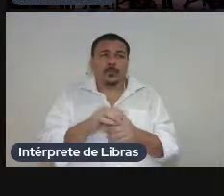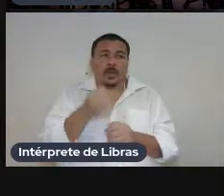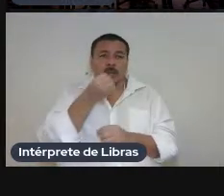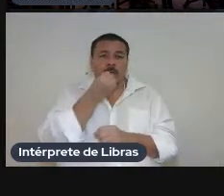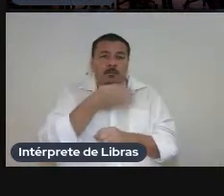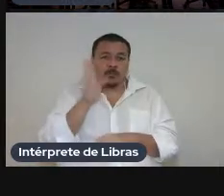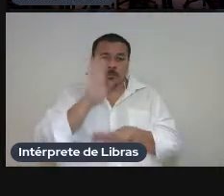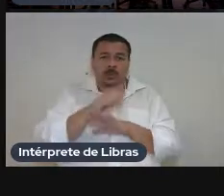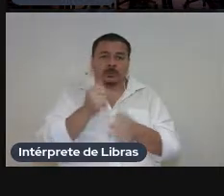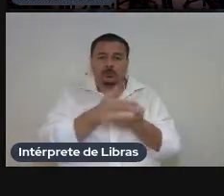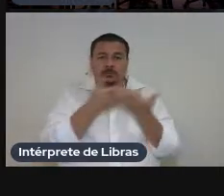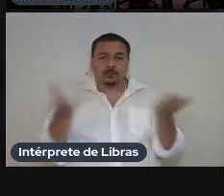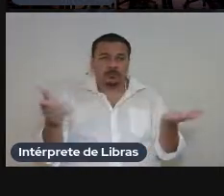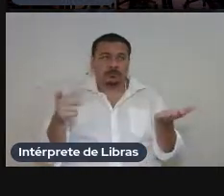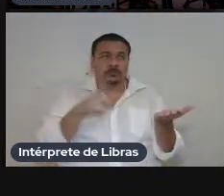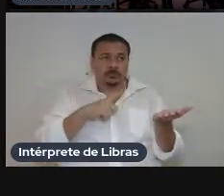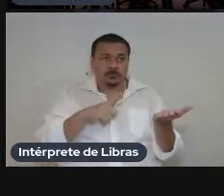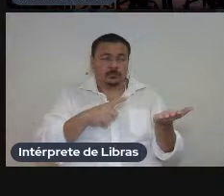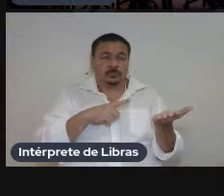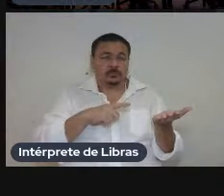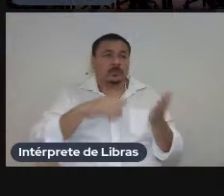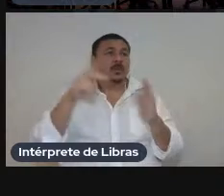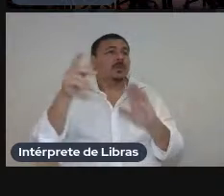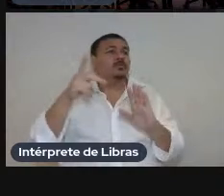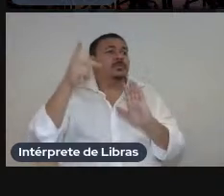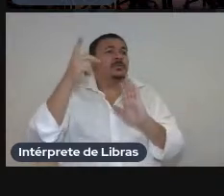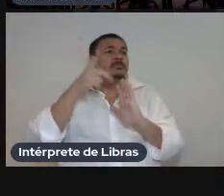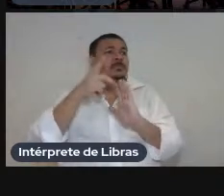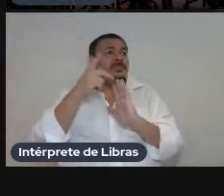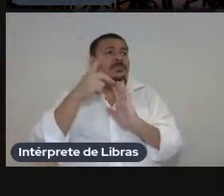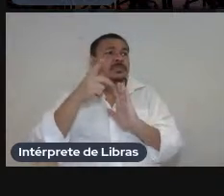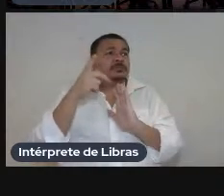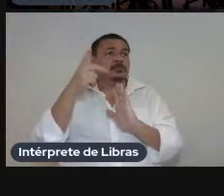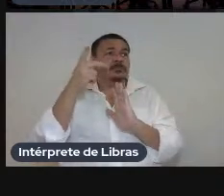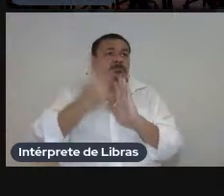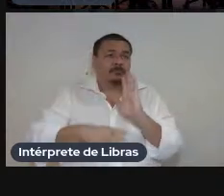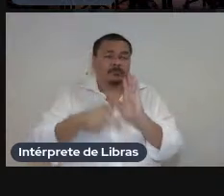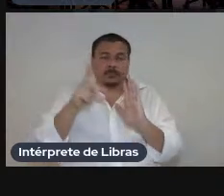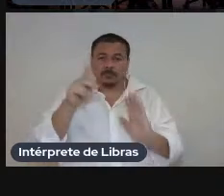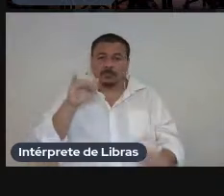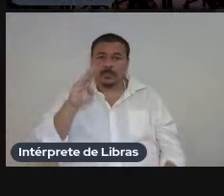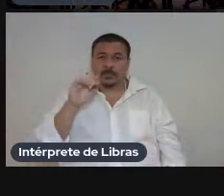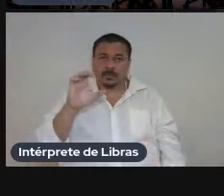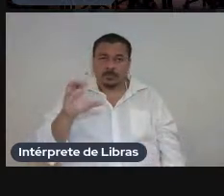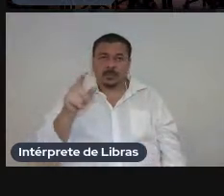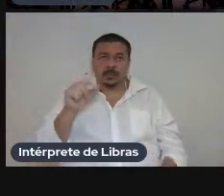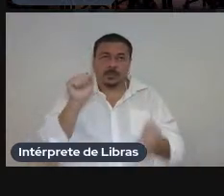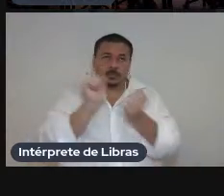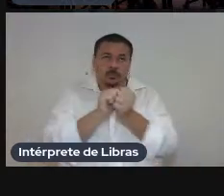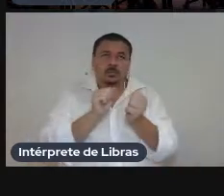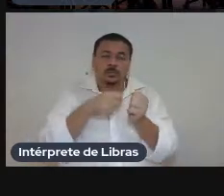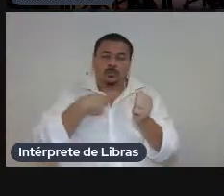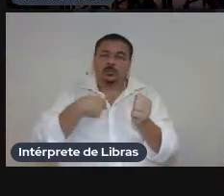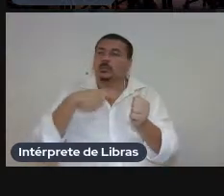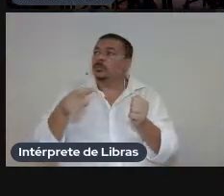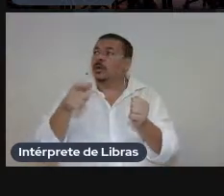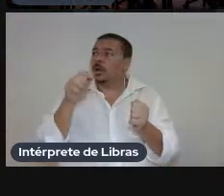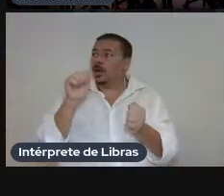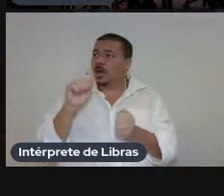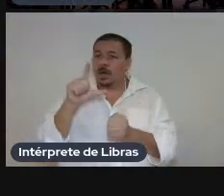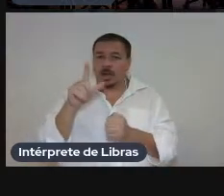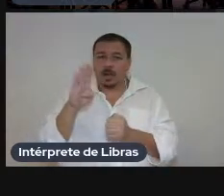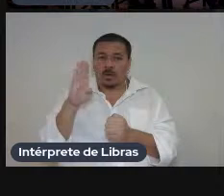o meu projeto de FIBIC um projeto de FIBIC junto com a professora Alba minha orientadora